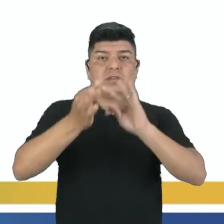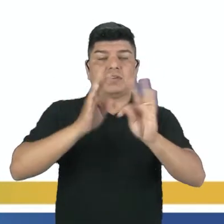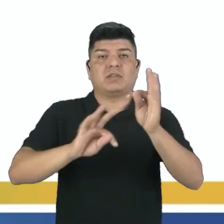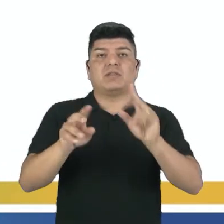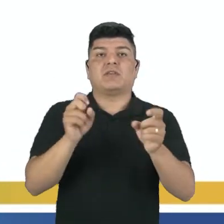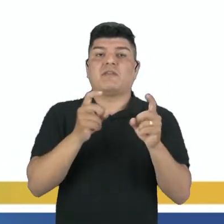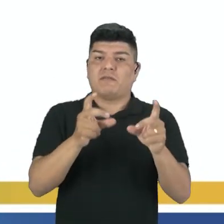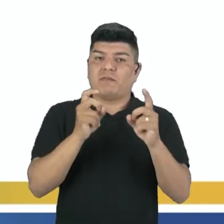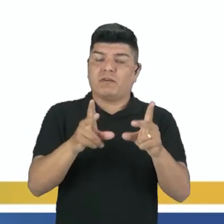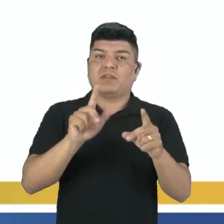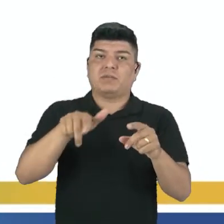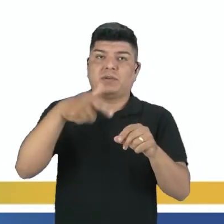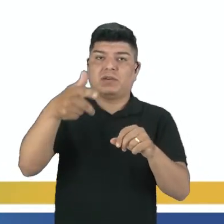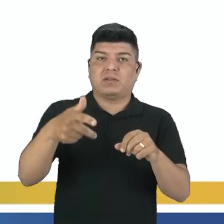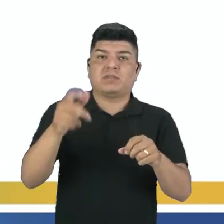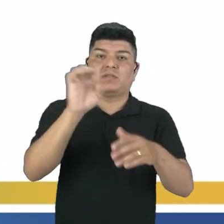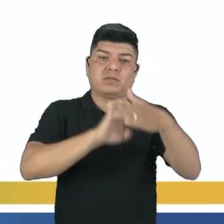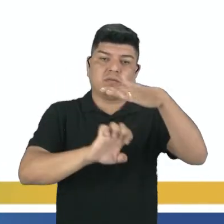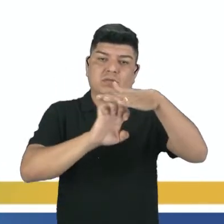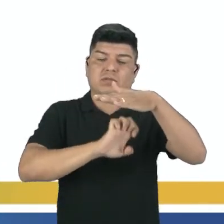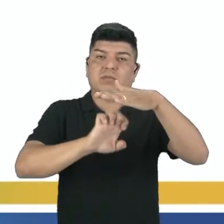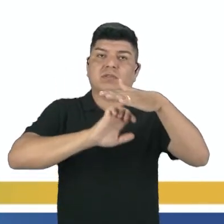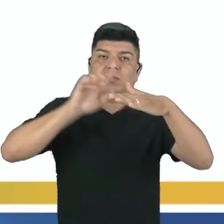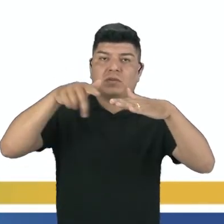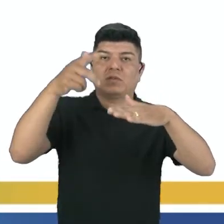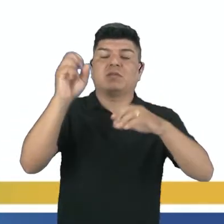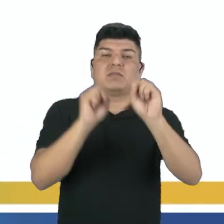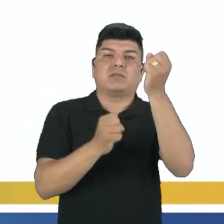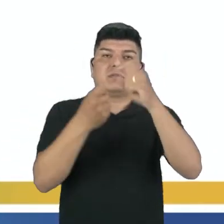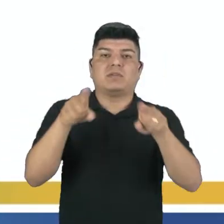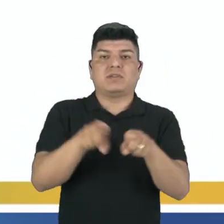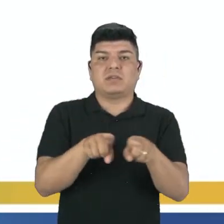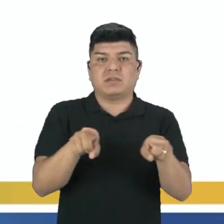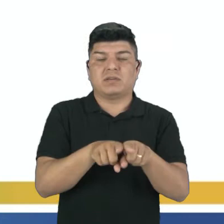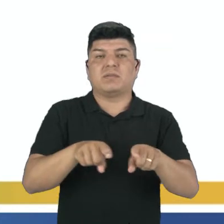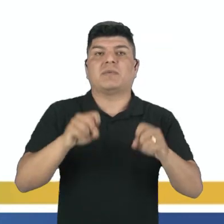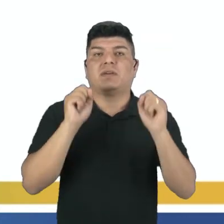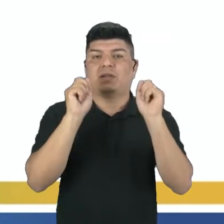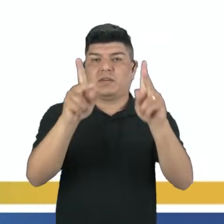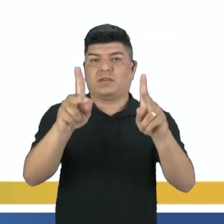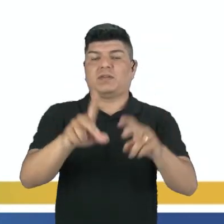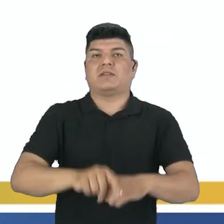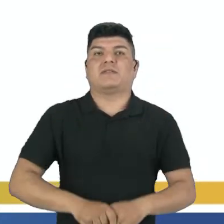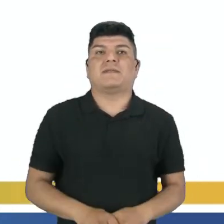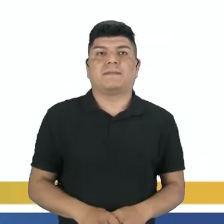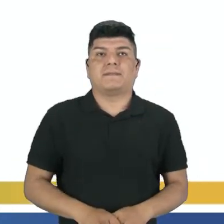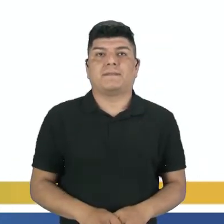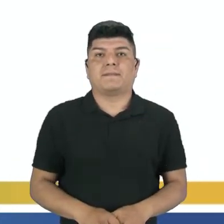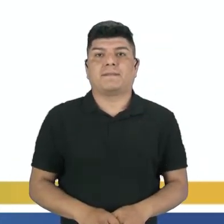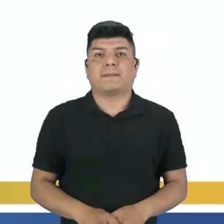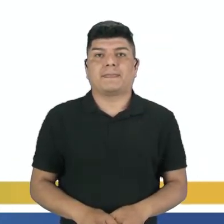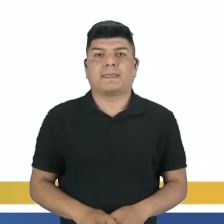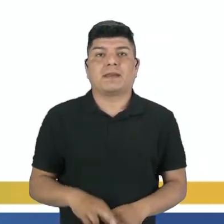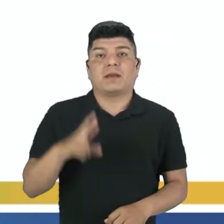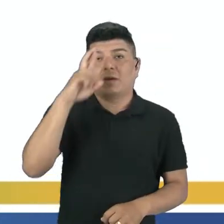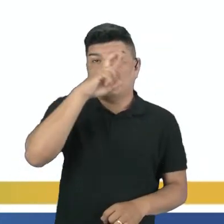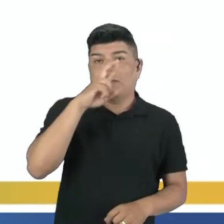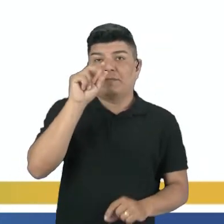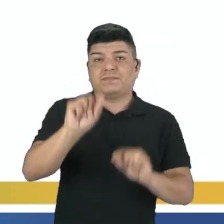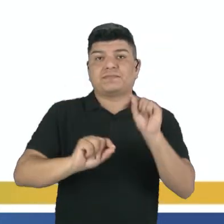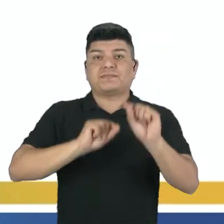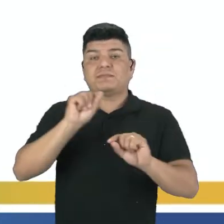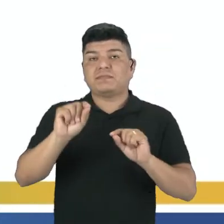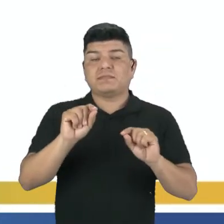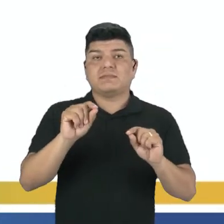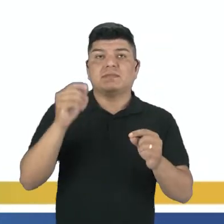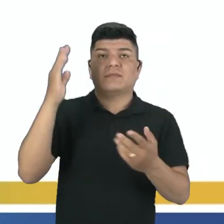vendidas para outras empresas, para outras indústrias também, ok? O dá para observar em